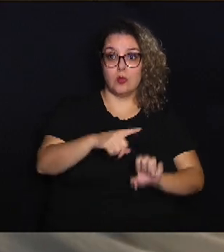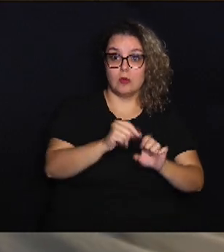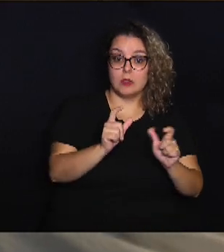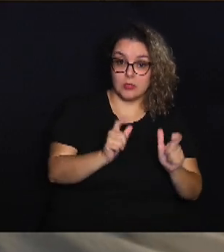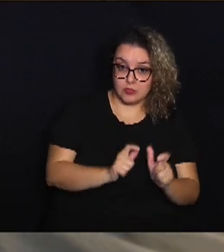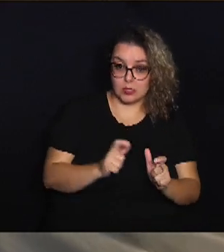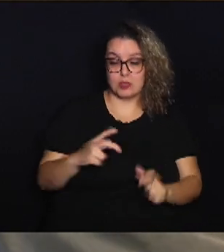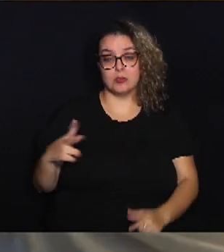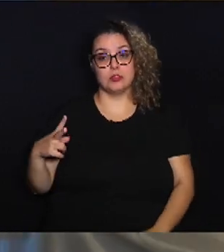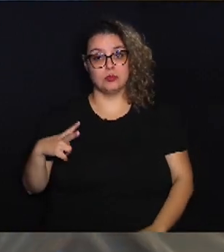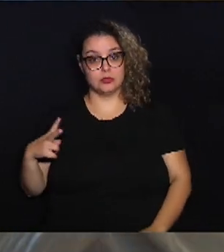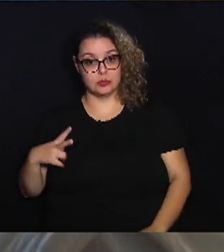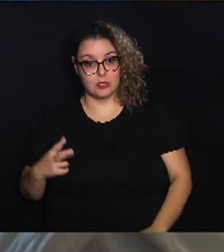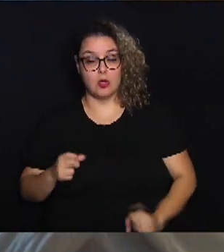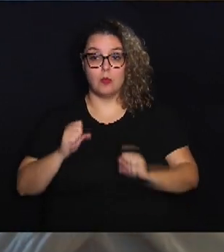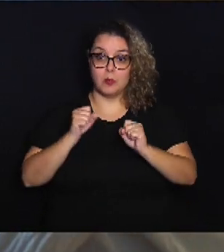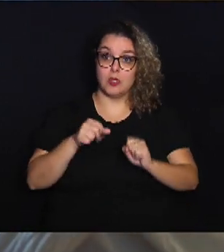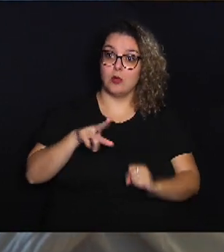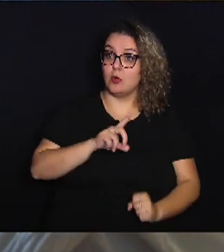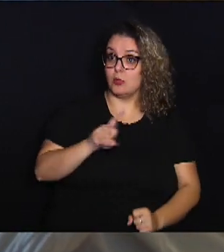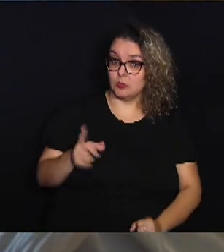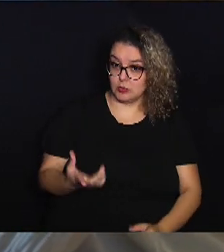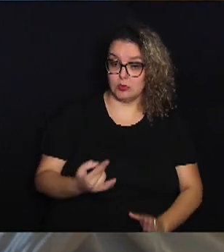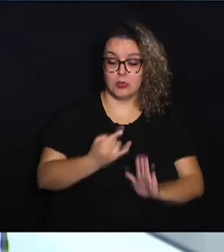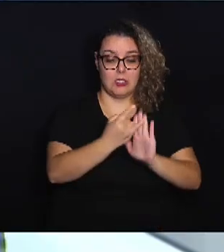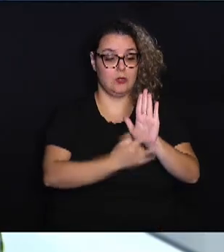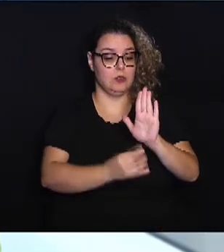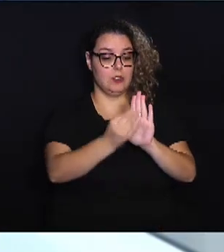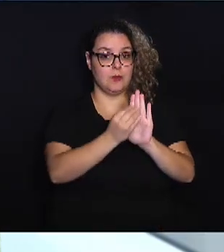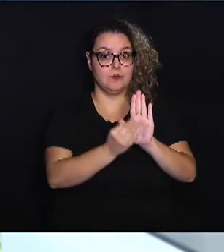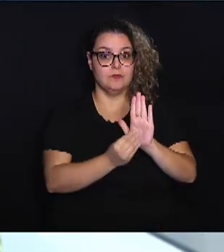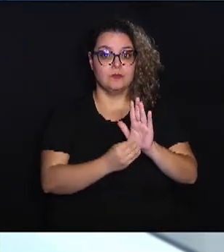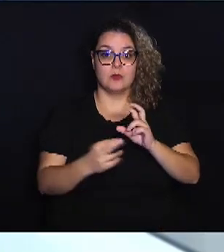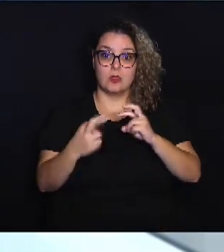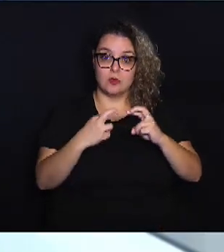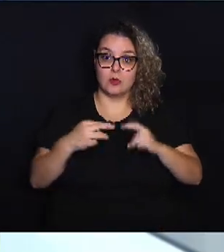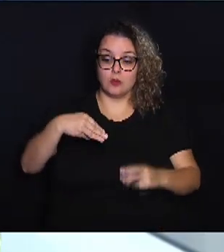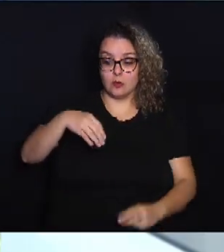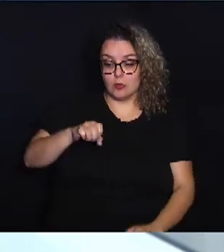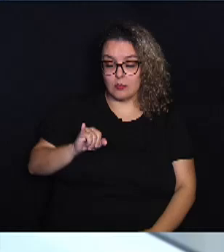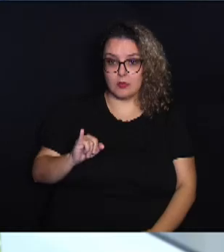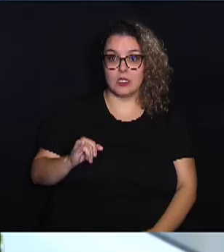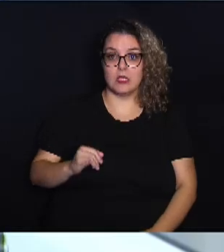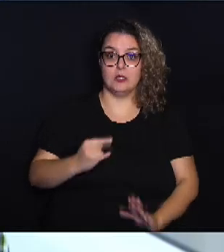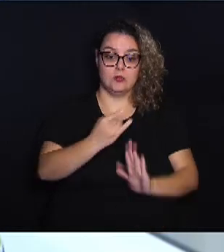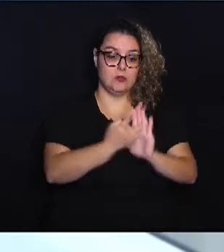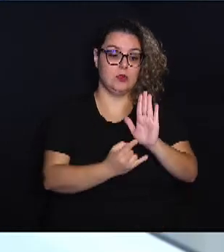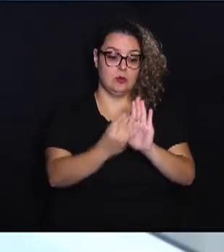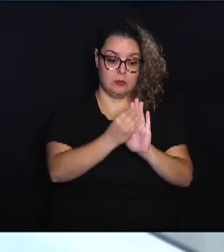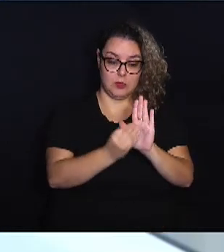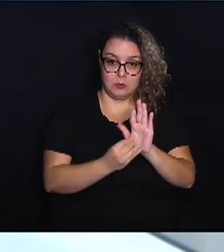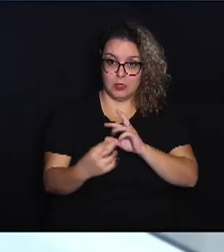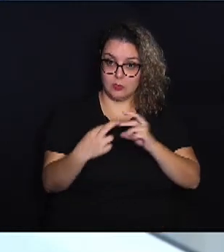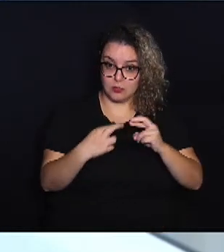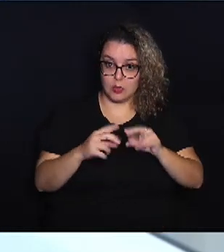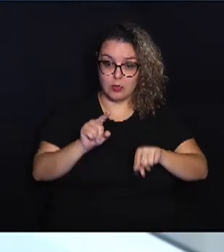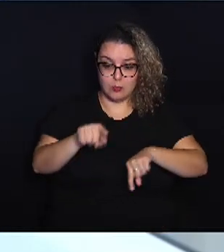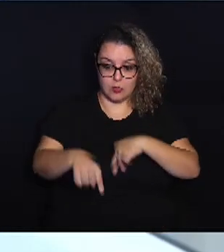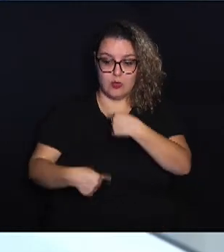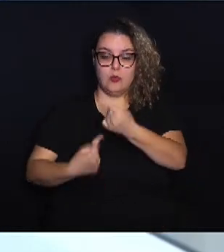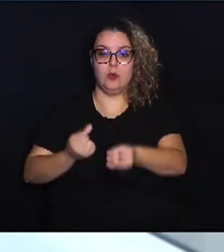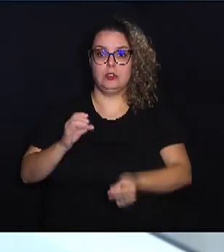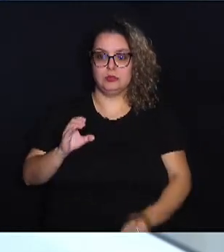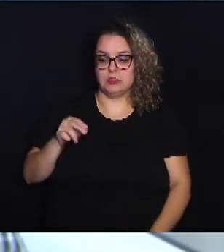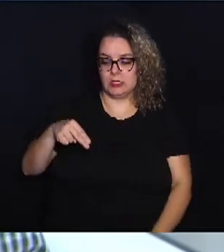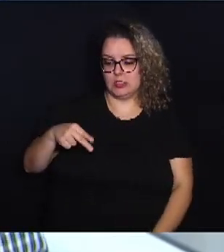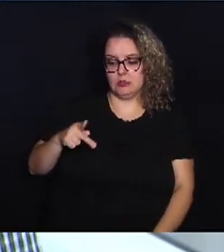individual poderá ou não emitir nota fiscal. O MEI, ele só emite nota fiscal para um outro CNPJ.